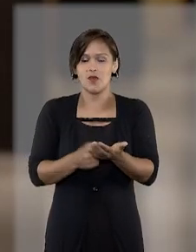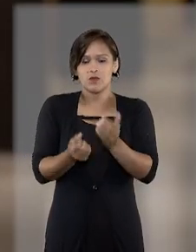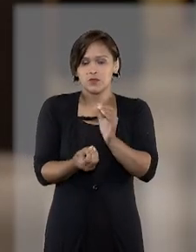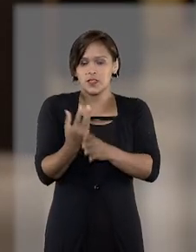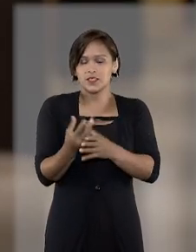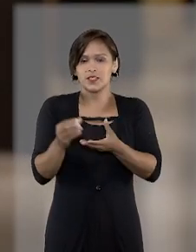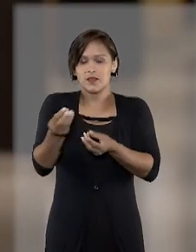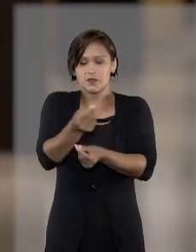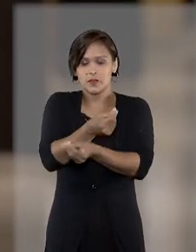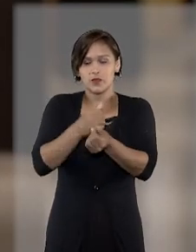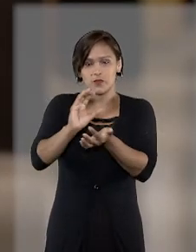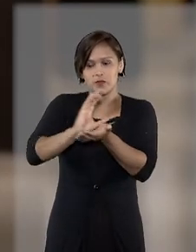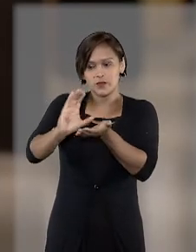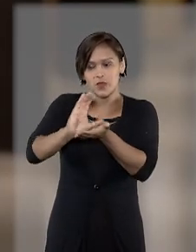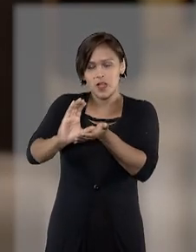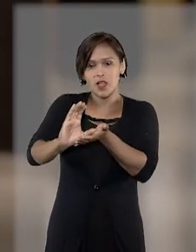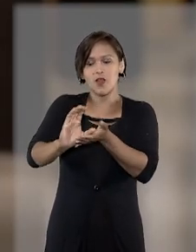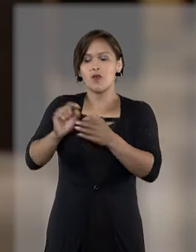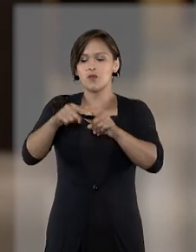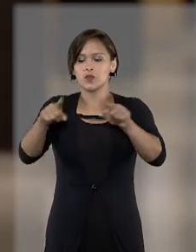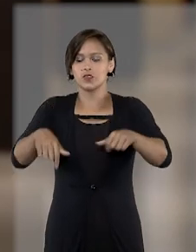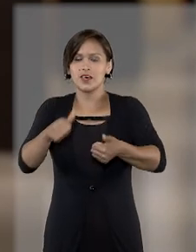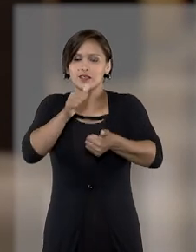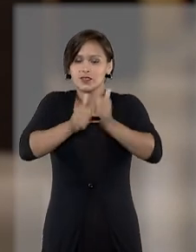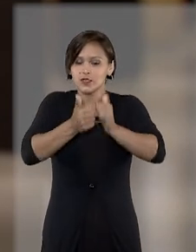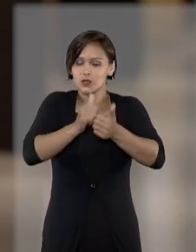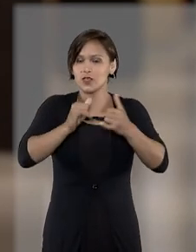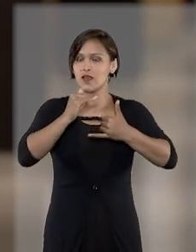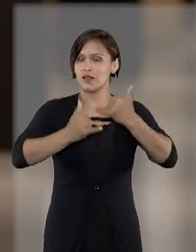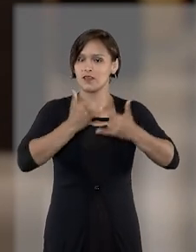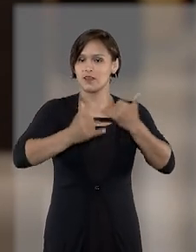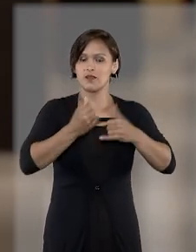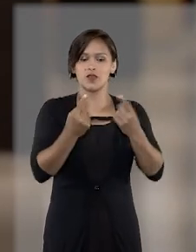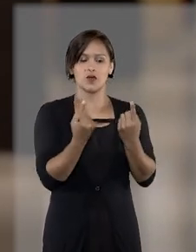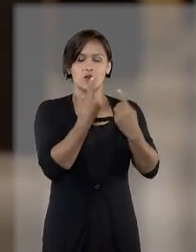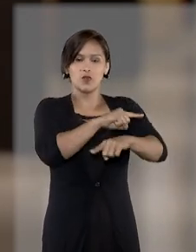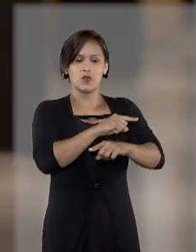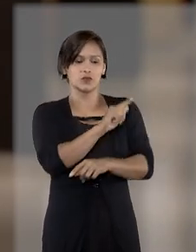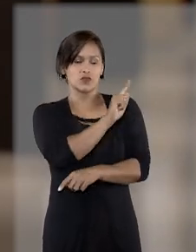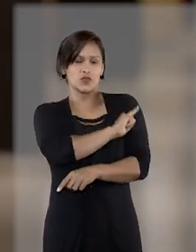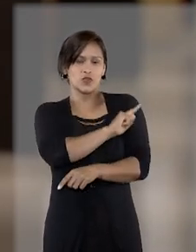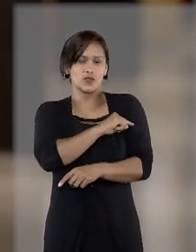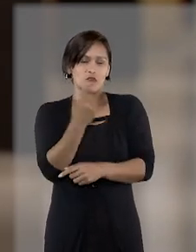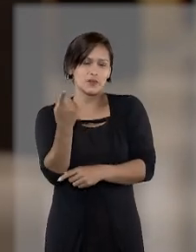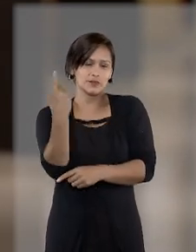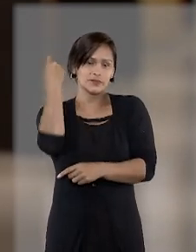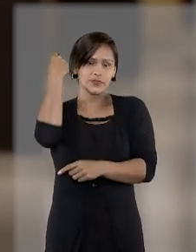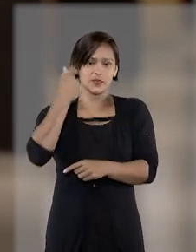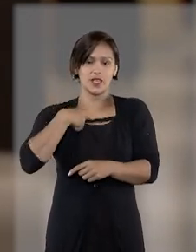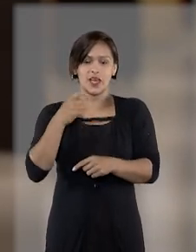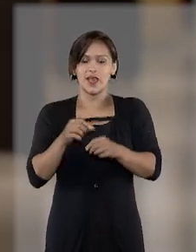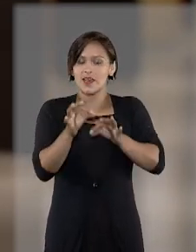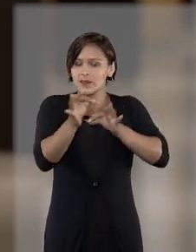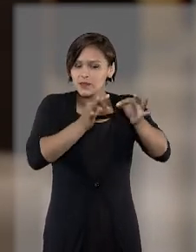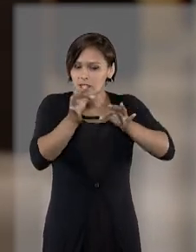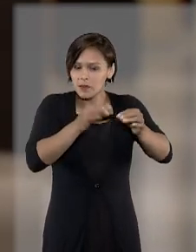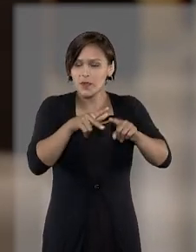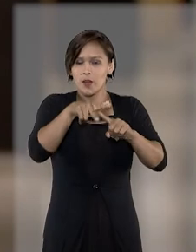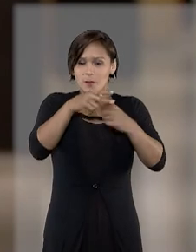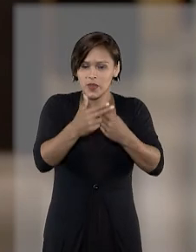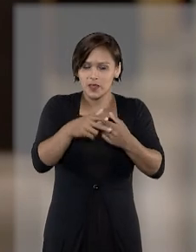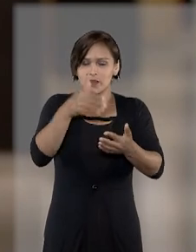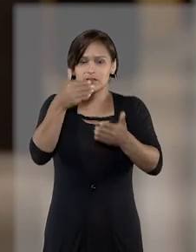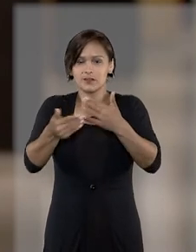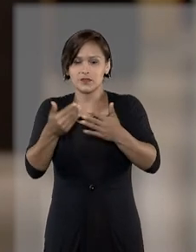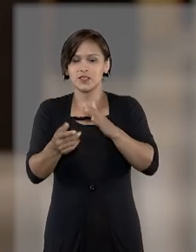indenizatória ajuizada por uma sociedade esportiva e recreativa contra um antigo gestor. O objetivo era a reparação de prejuízos